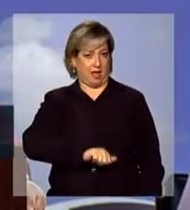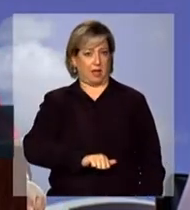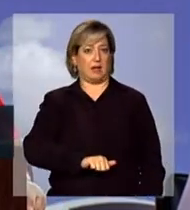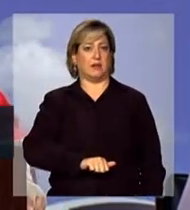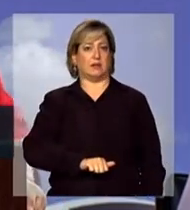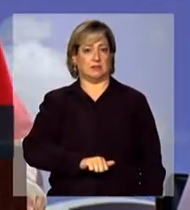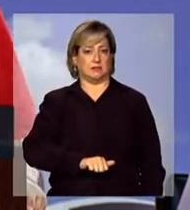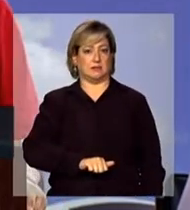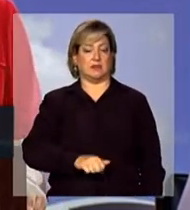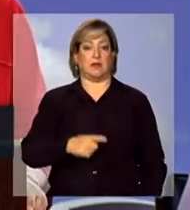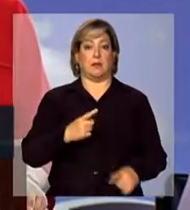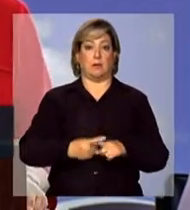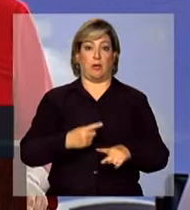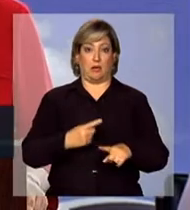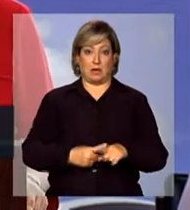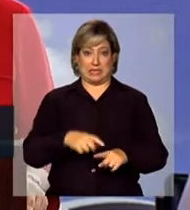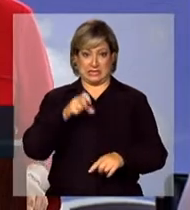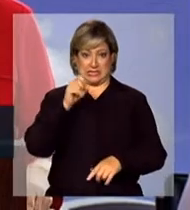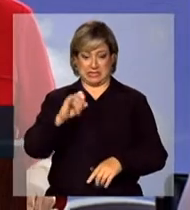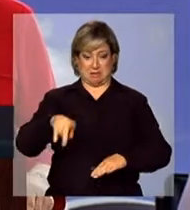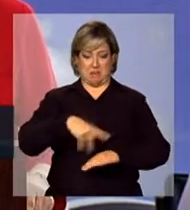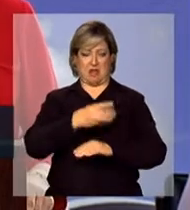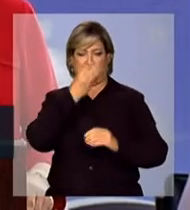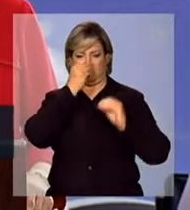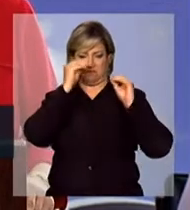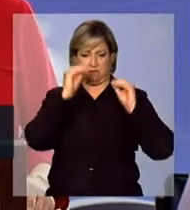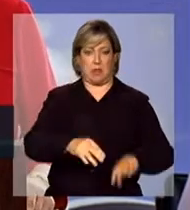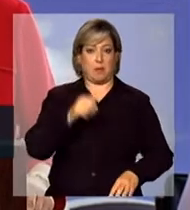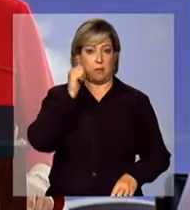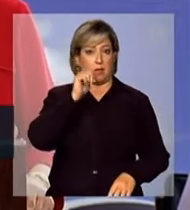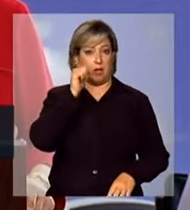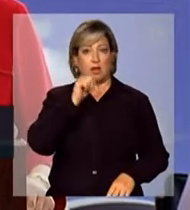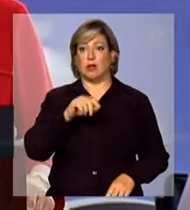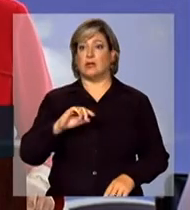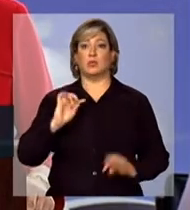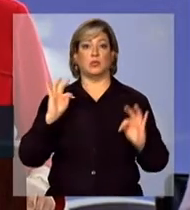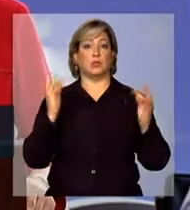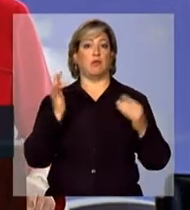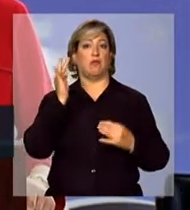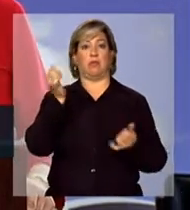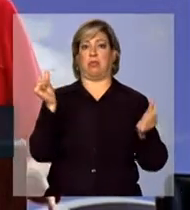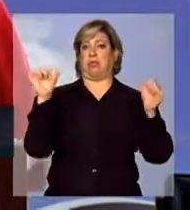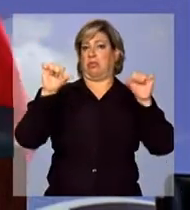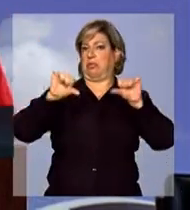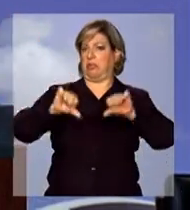risco de deformar o seu presente e comprometer o seu futuro.